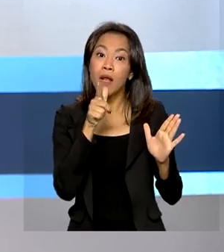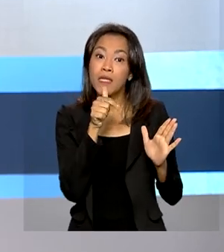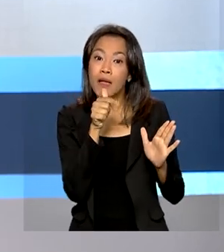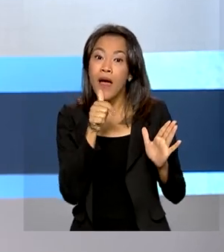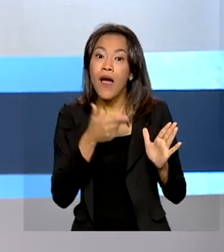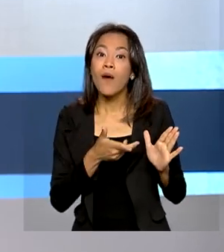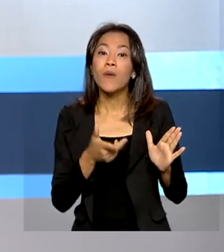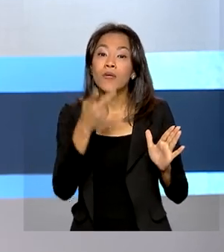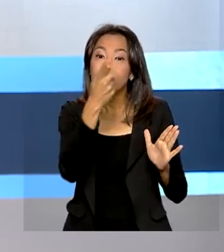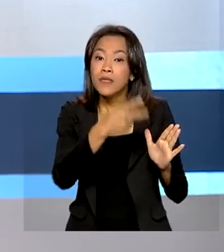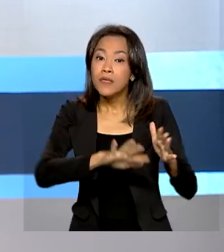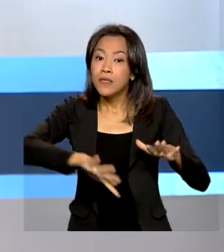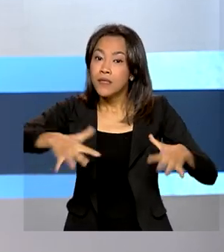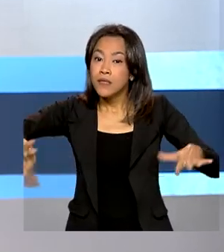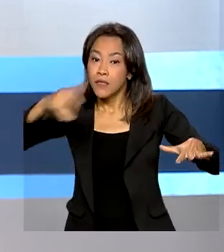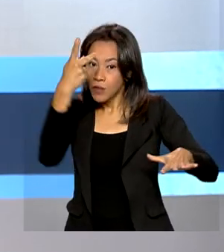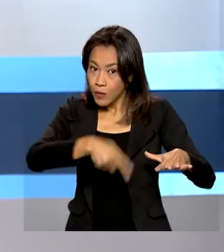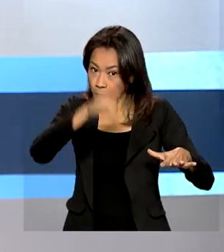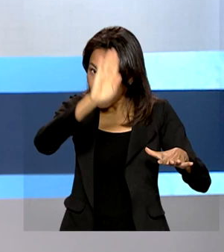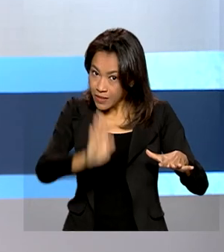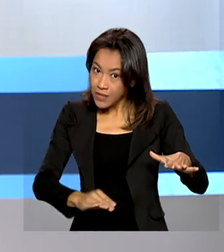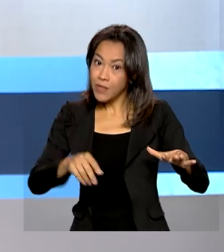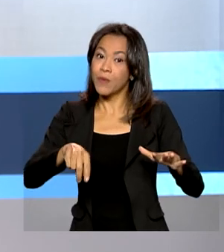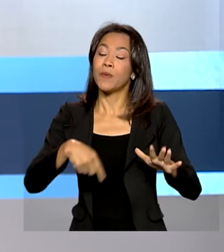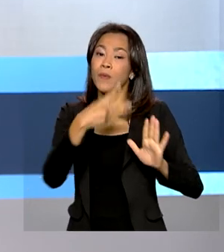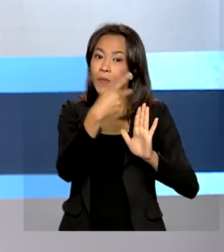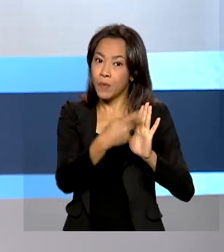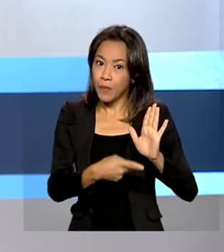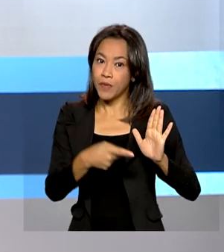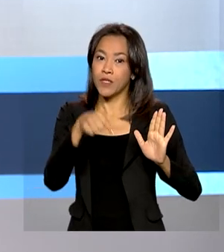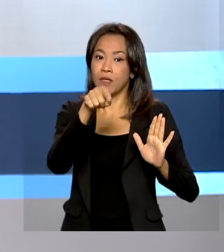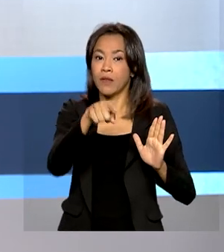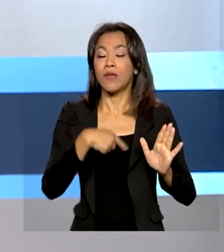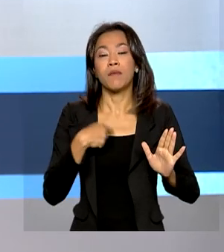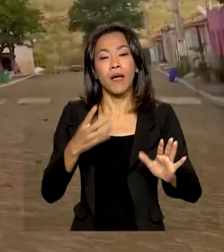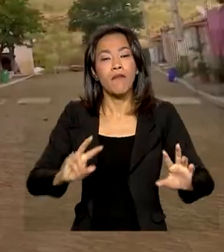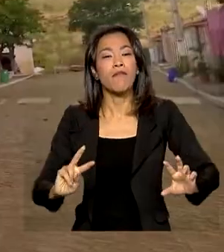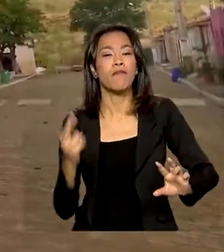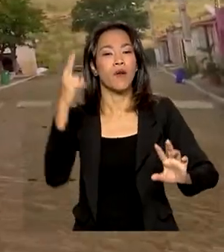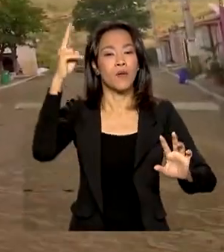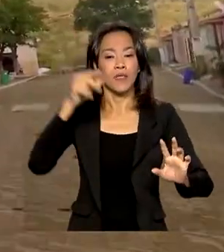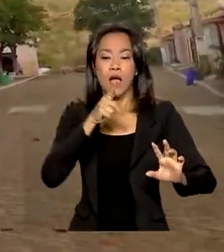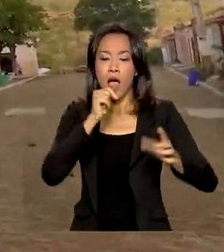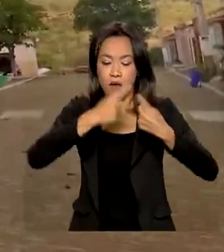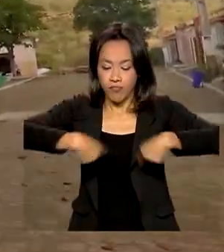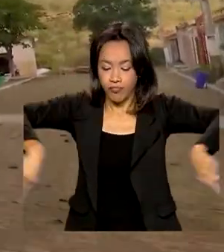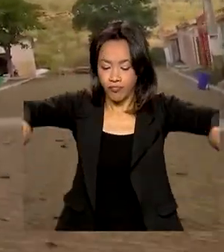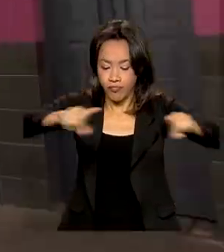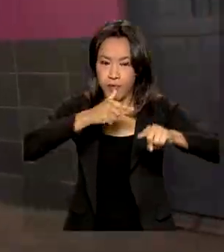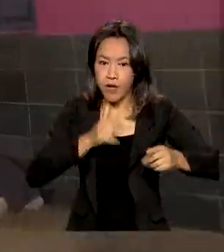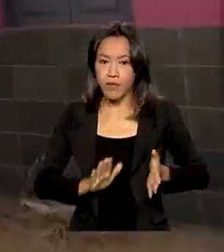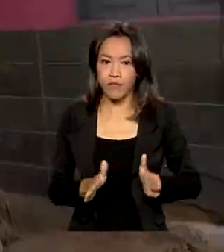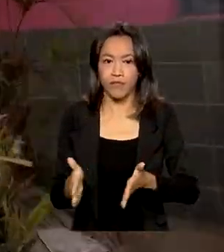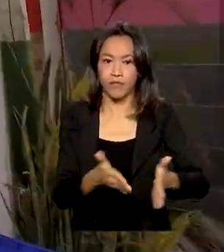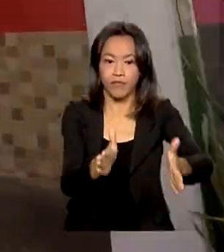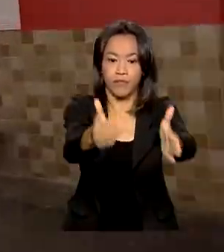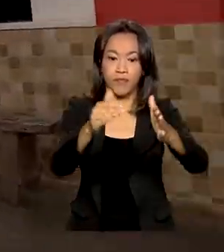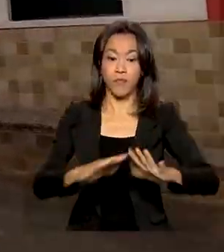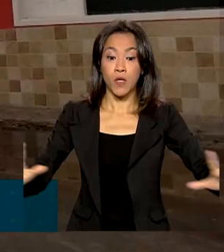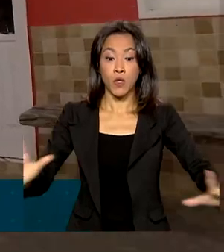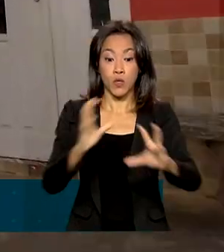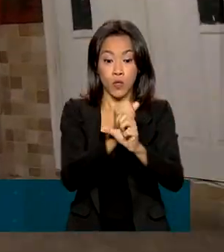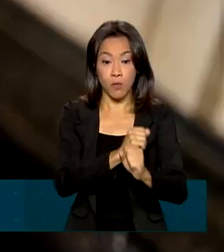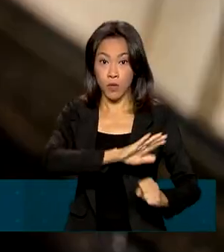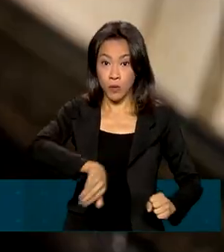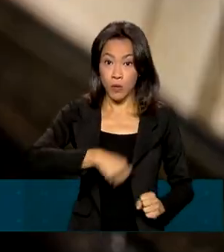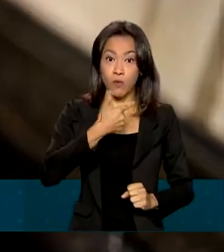prêmio foi criado para reconhecer programas que revitalizam bacias hidrográficas. Ao todo, 12 projetos foram